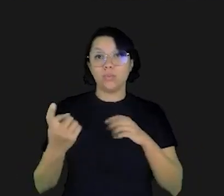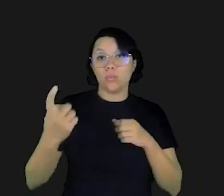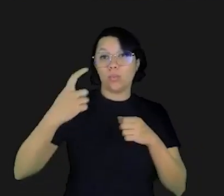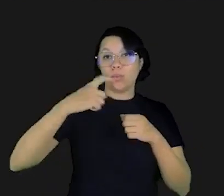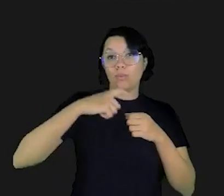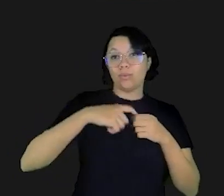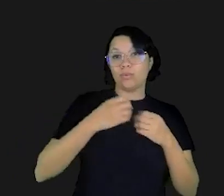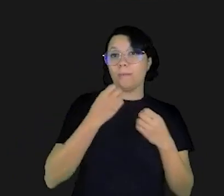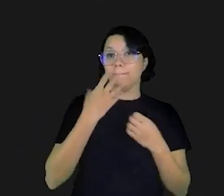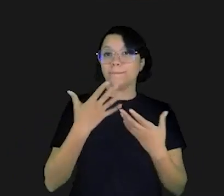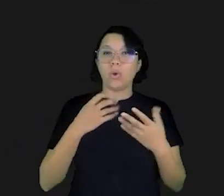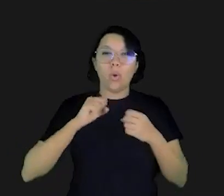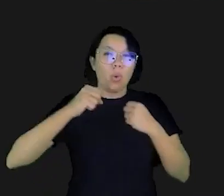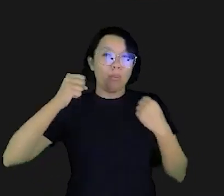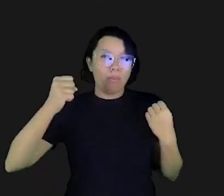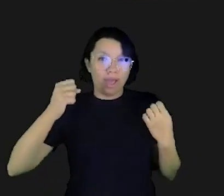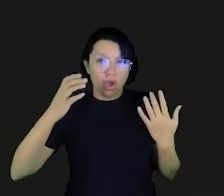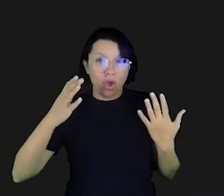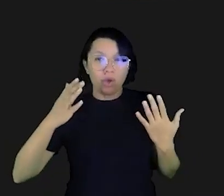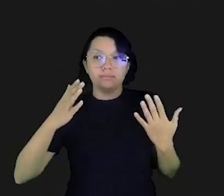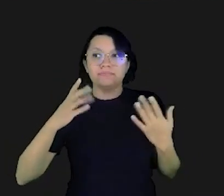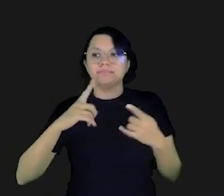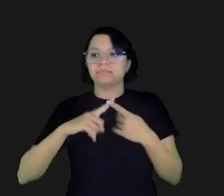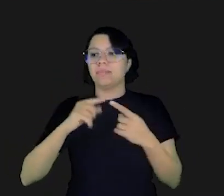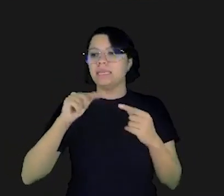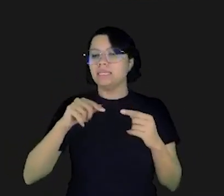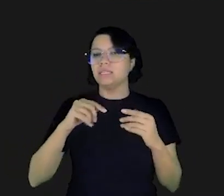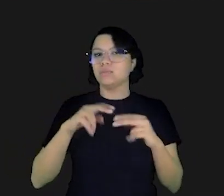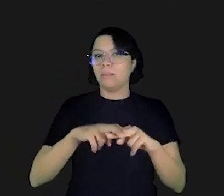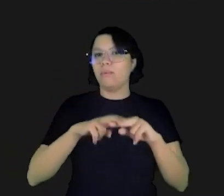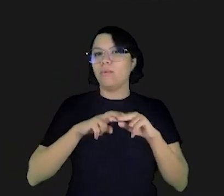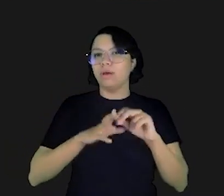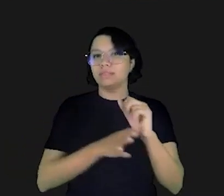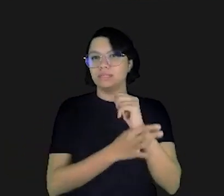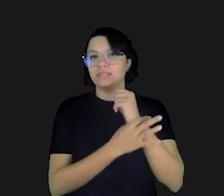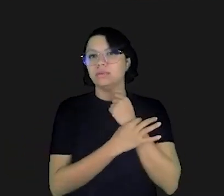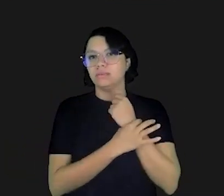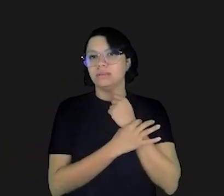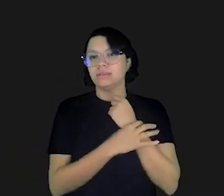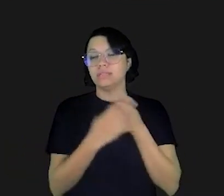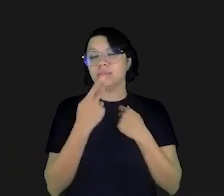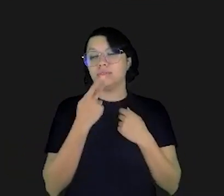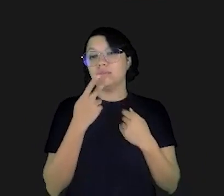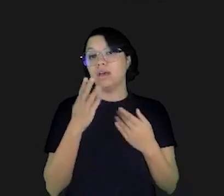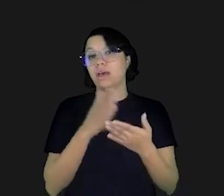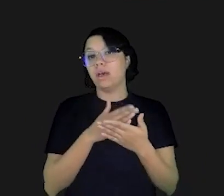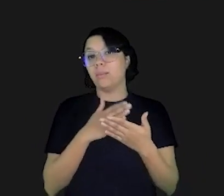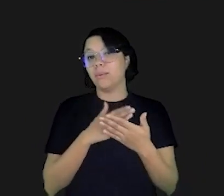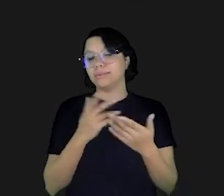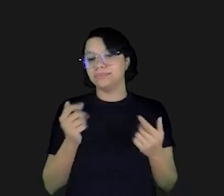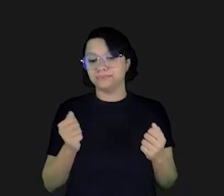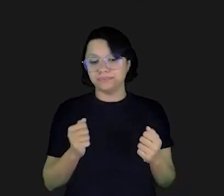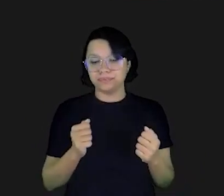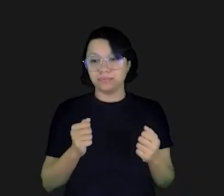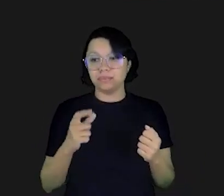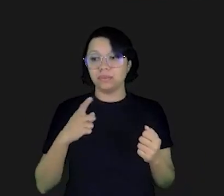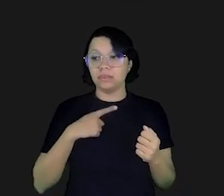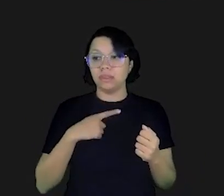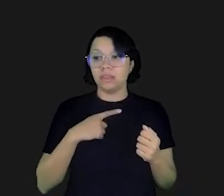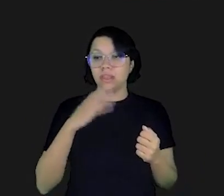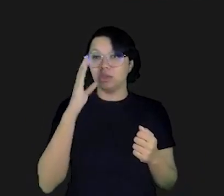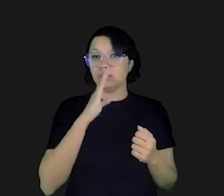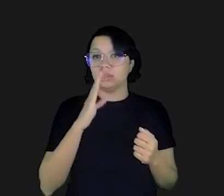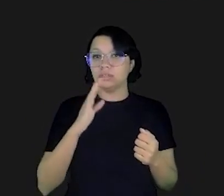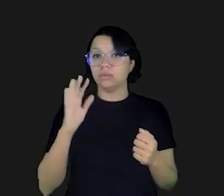maior retorno aí muitas pessoas dizem ah mas isso é em função da segurança então vou contar pra vocês uma coisa